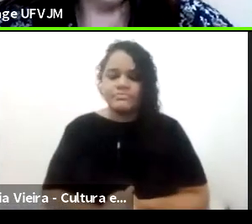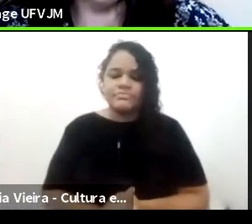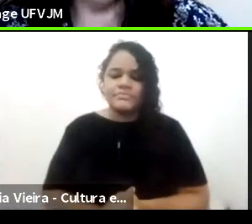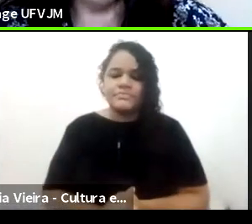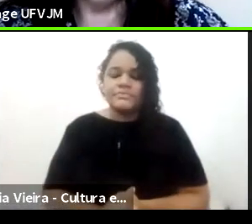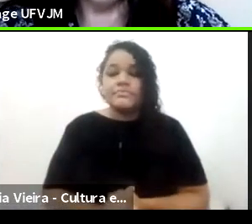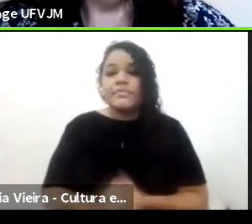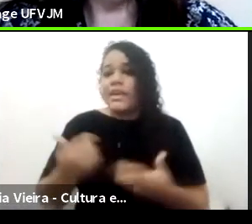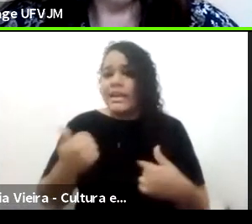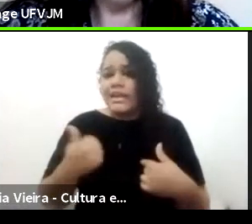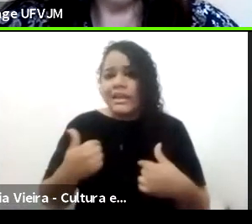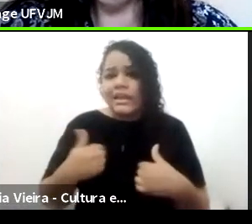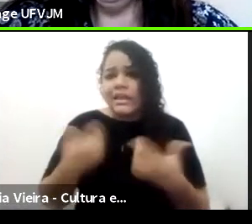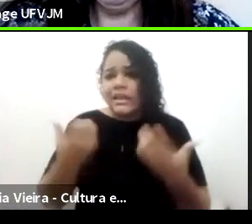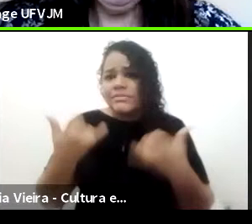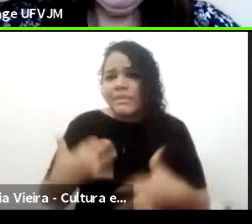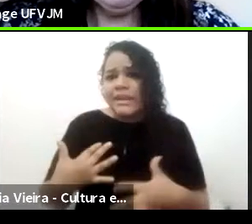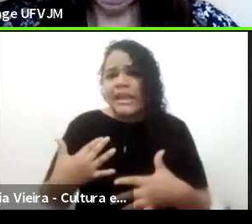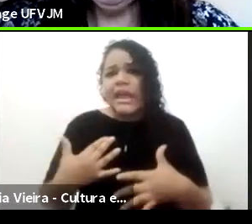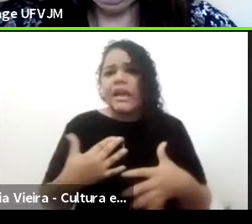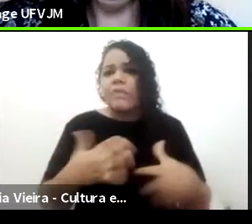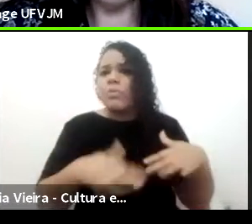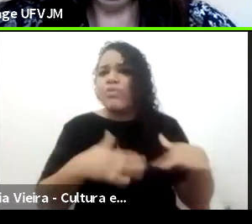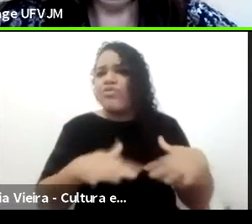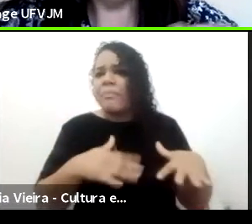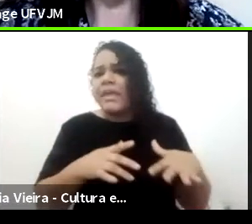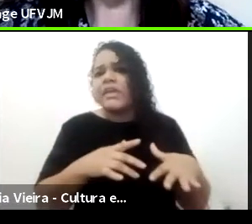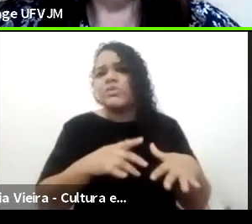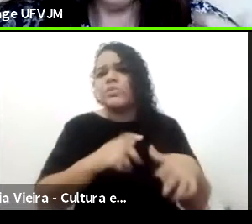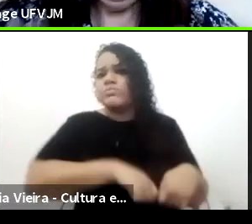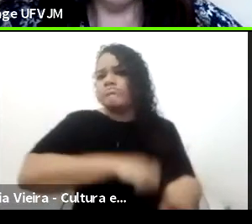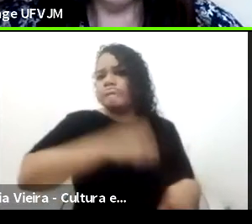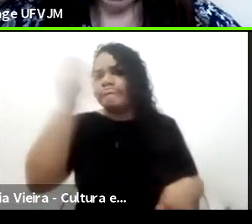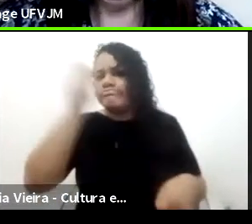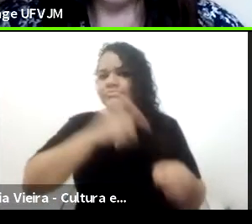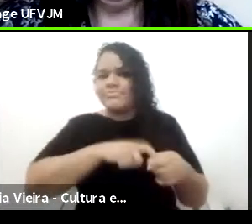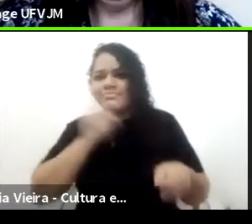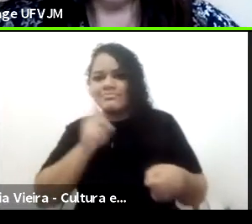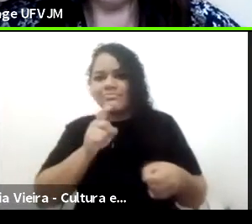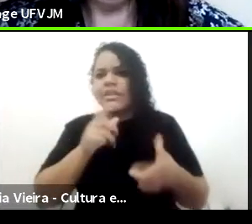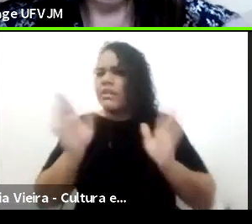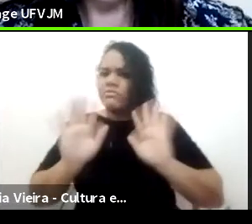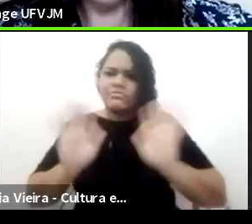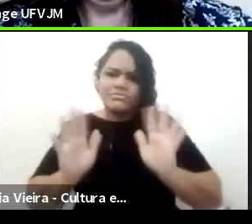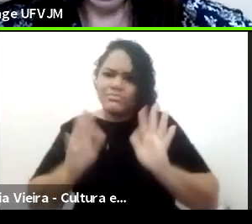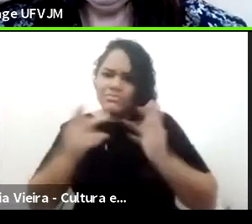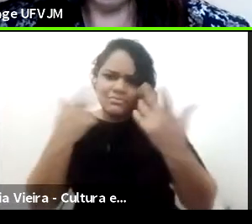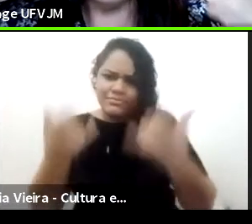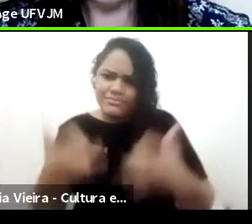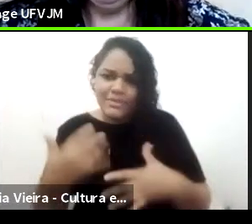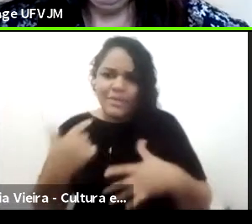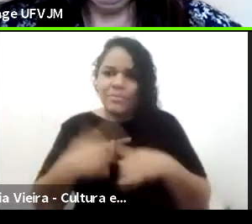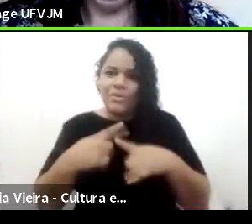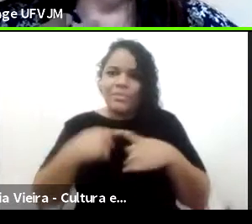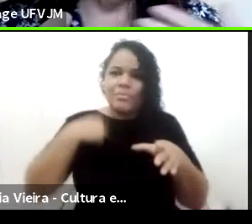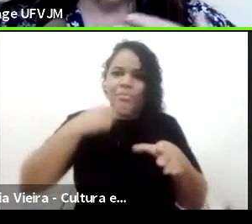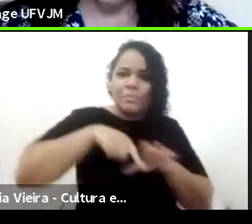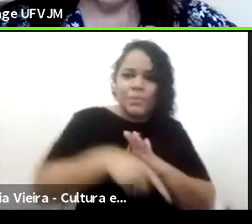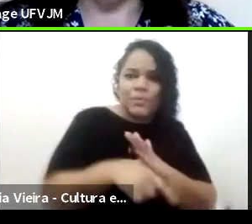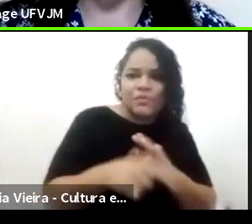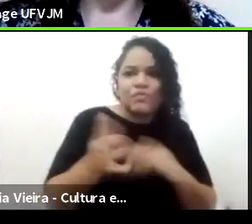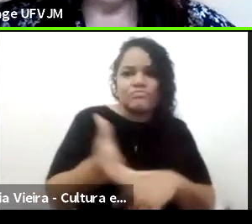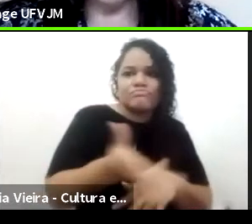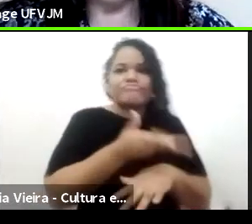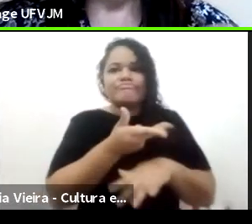esse movimento da independência, porque também não tenho esse domínio, vamos dizer assim, tem gente que vai vir aí para frente falando